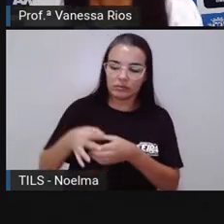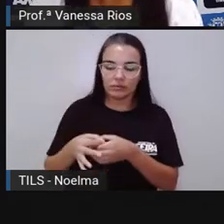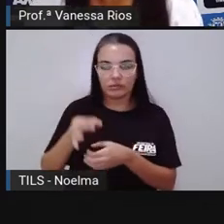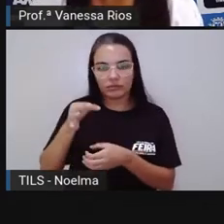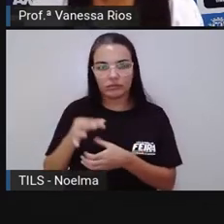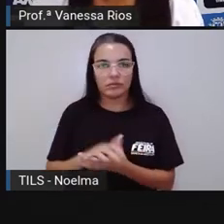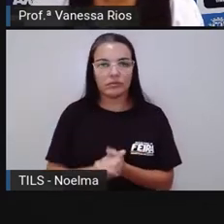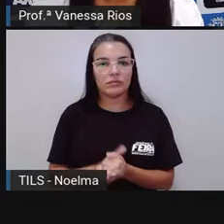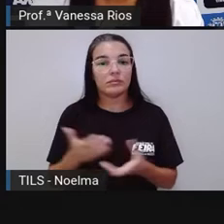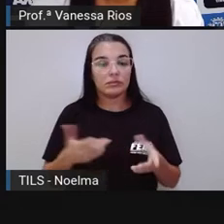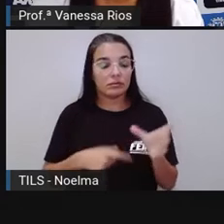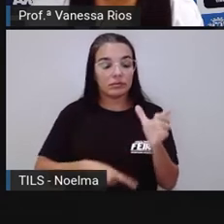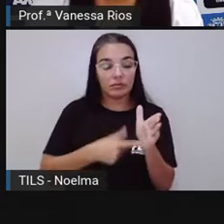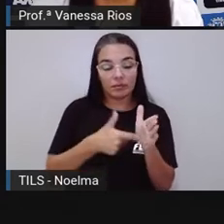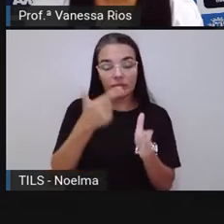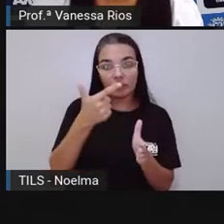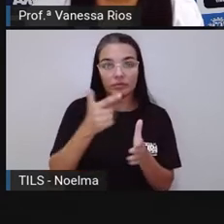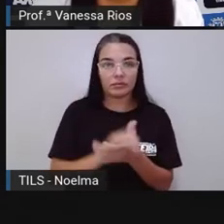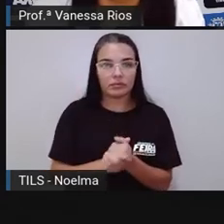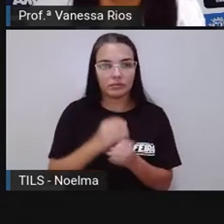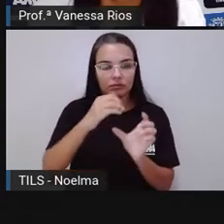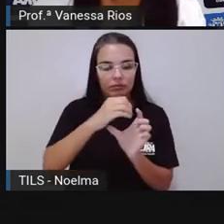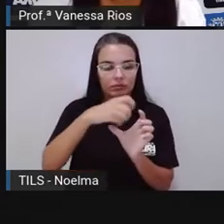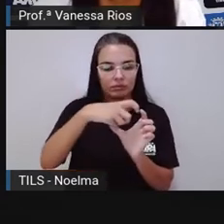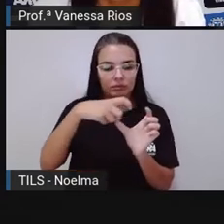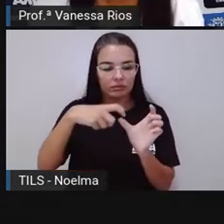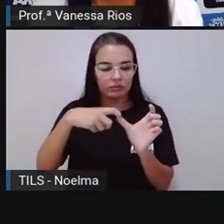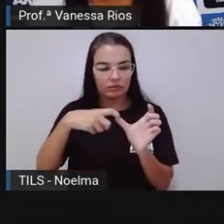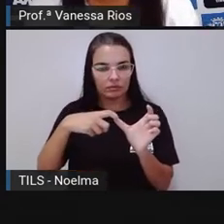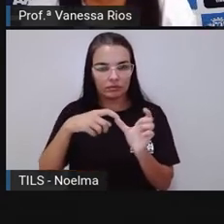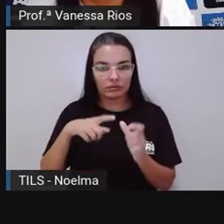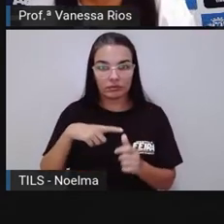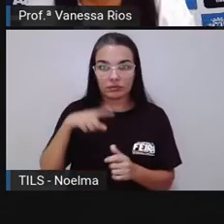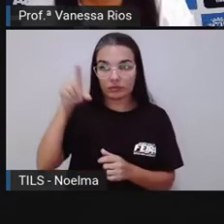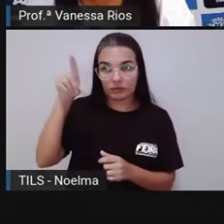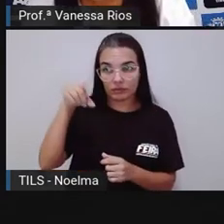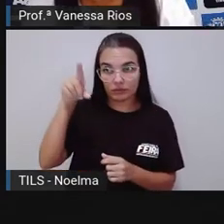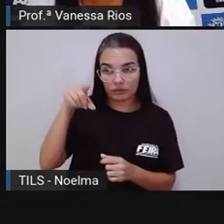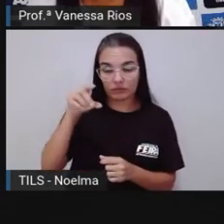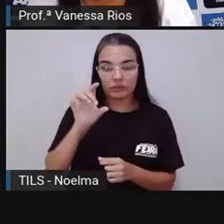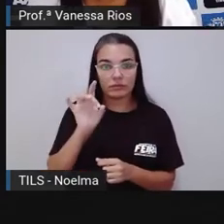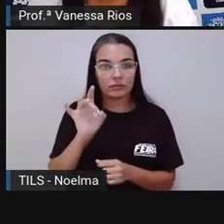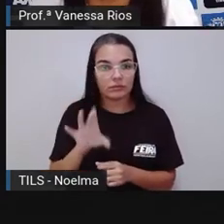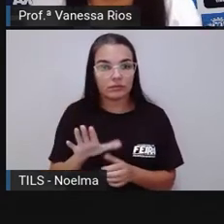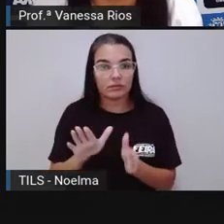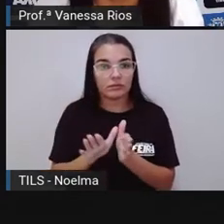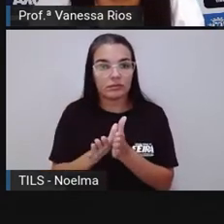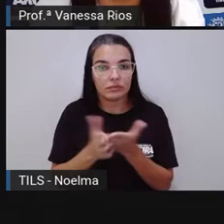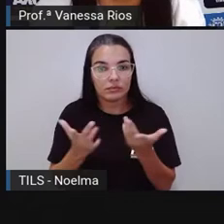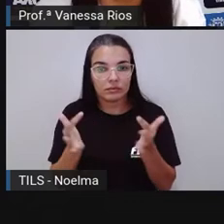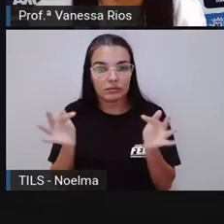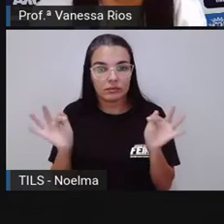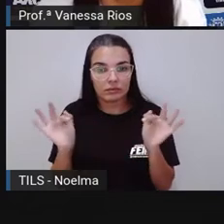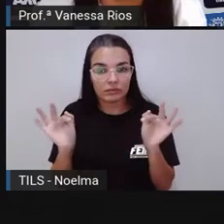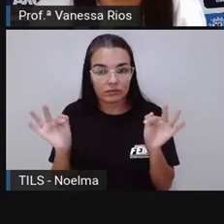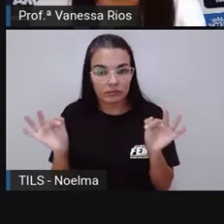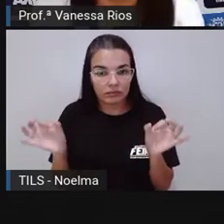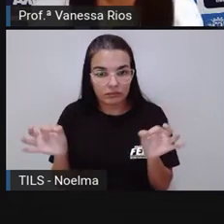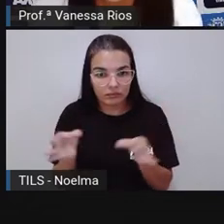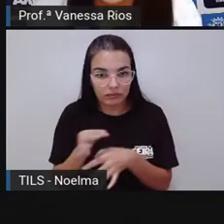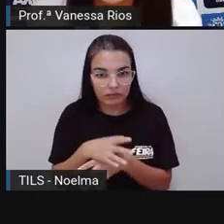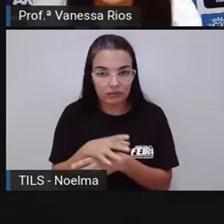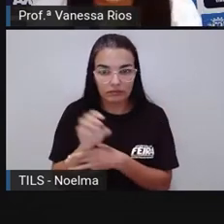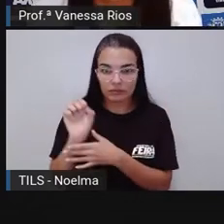Oxítonas. Acentuam-se as terminadas em A ou AS, E ou ES, O ou OS, EM